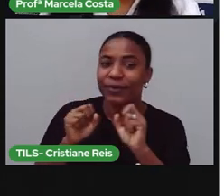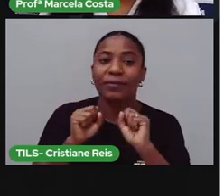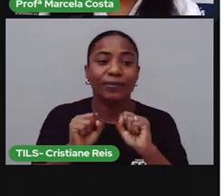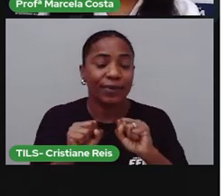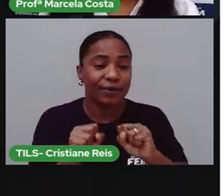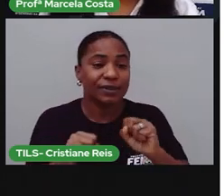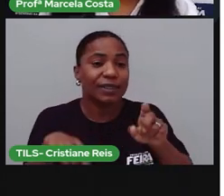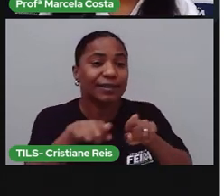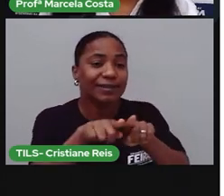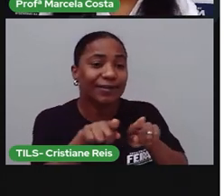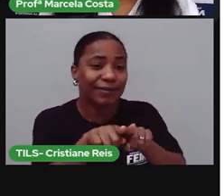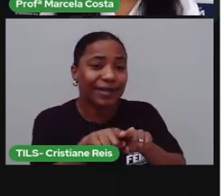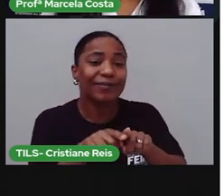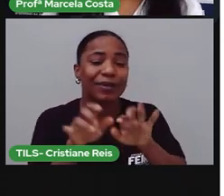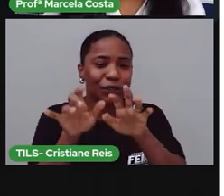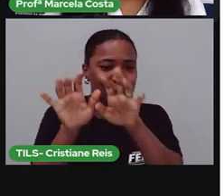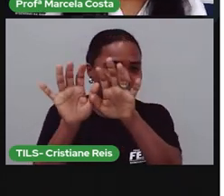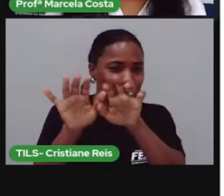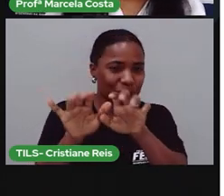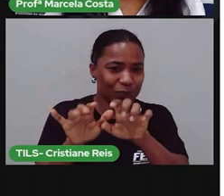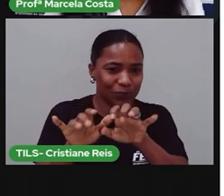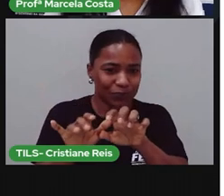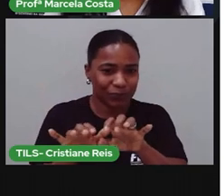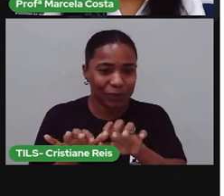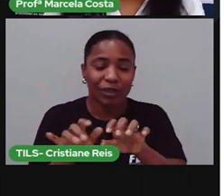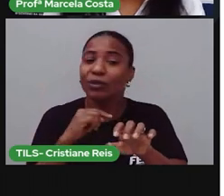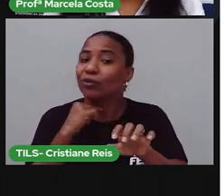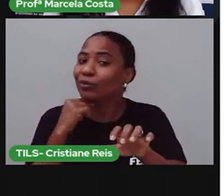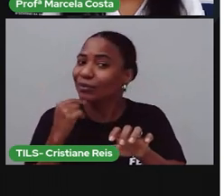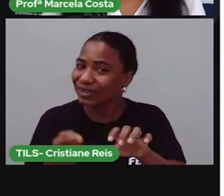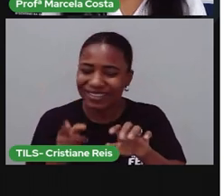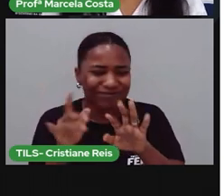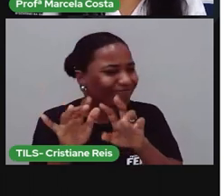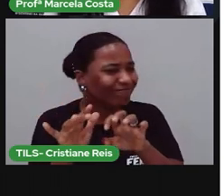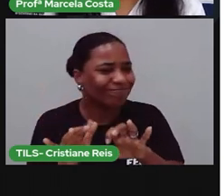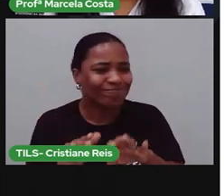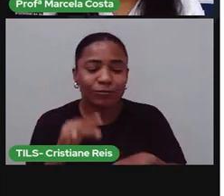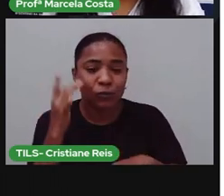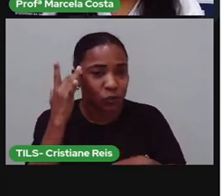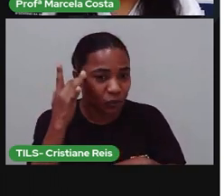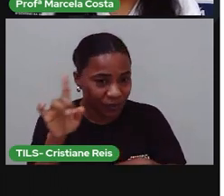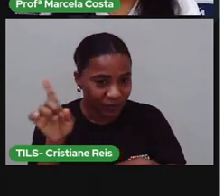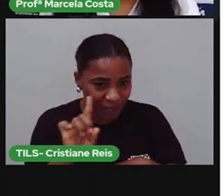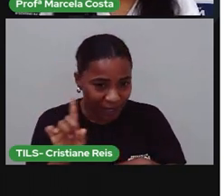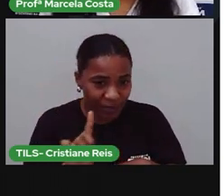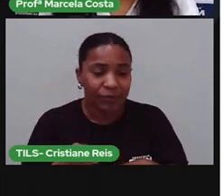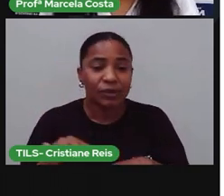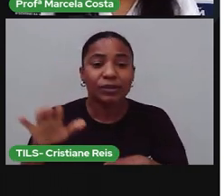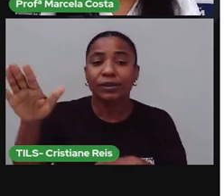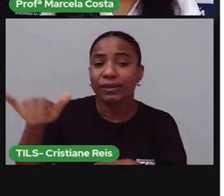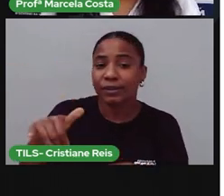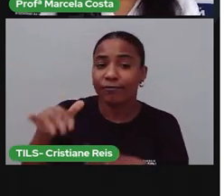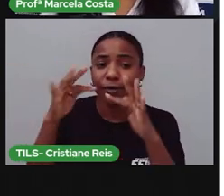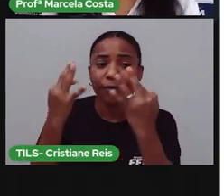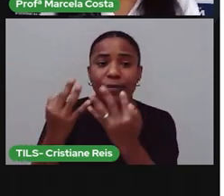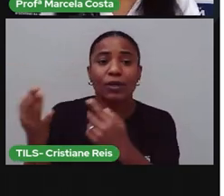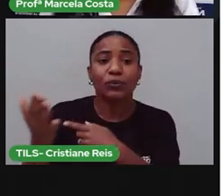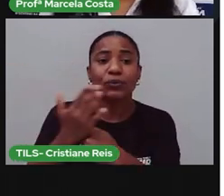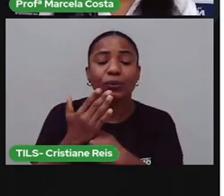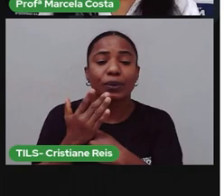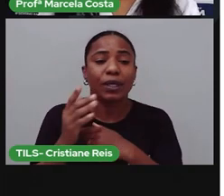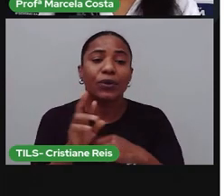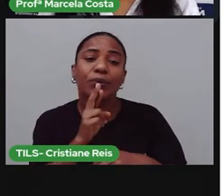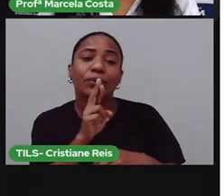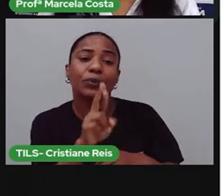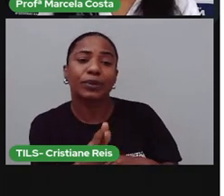também escrever no chat. Se não saber escrever sozinho, não tem problema. Pede ajuda para o responsável, te ajudar a escrever e